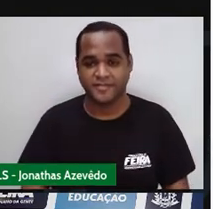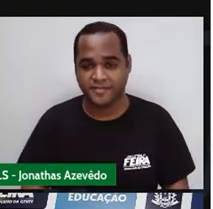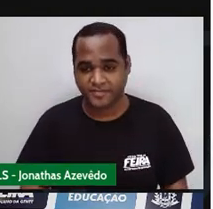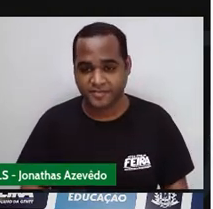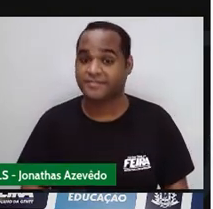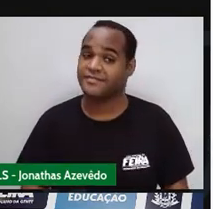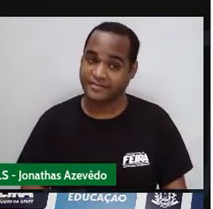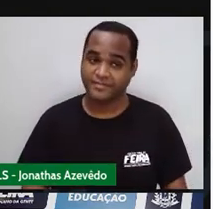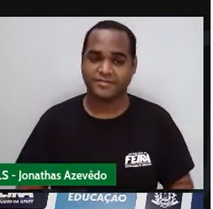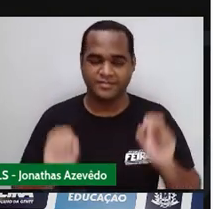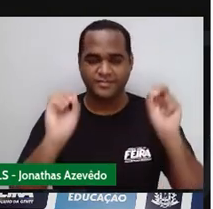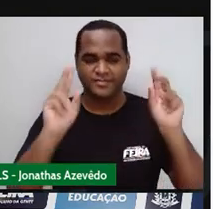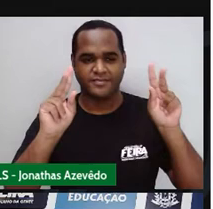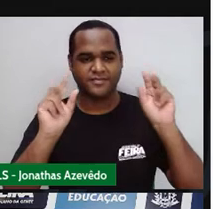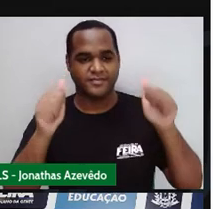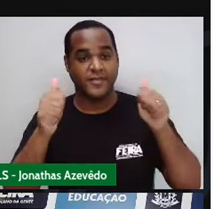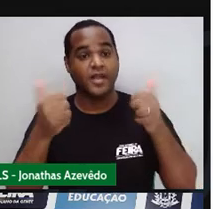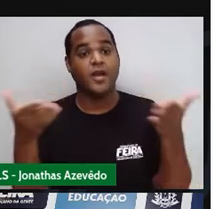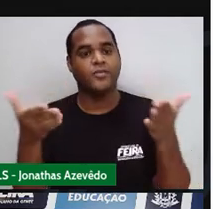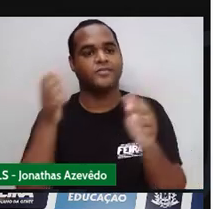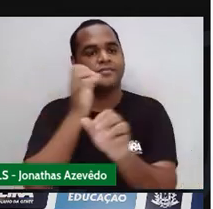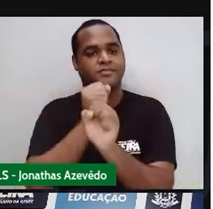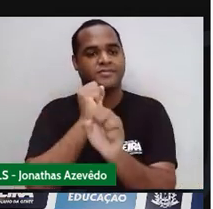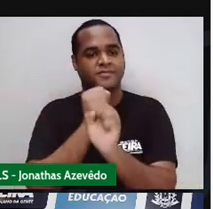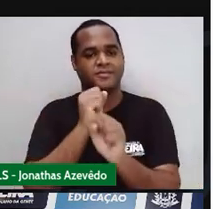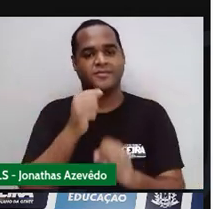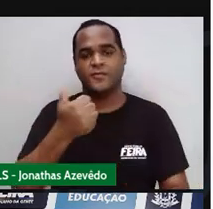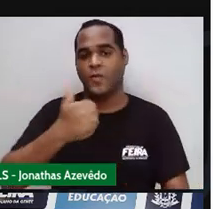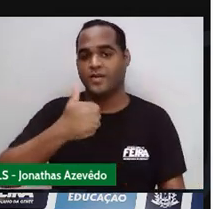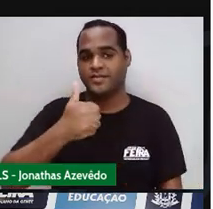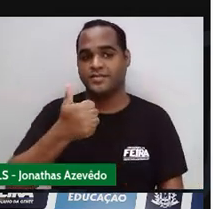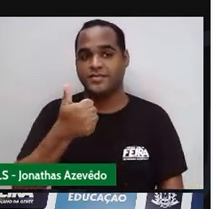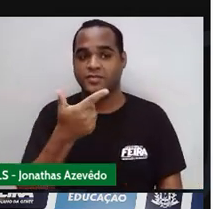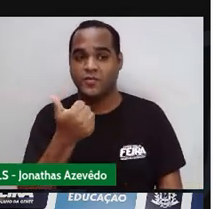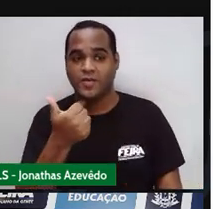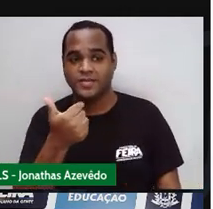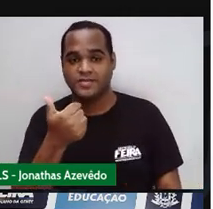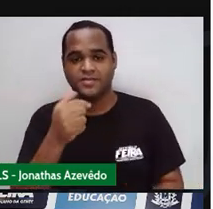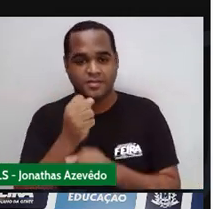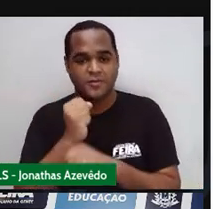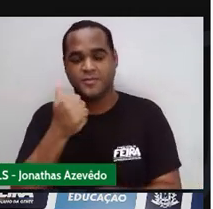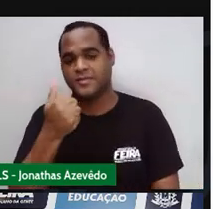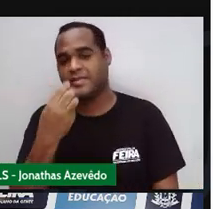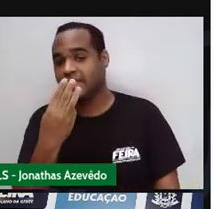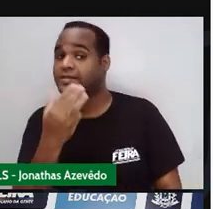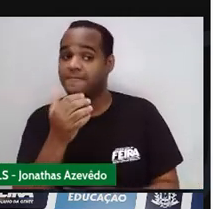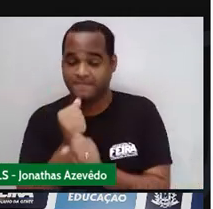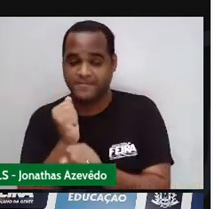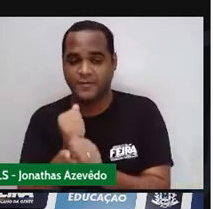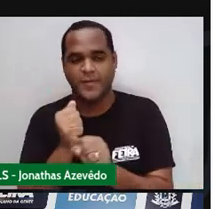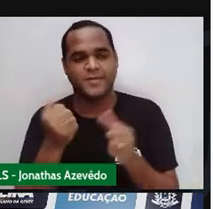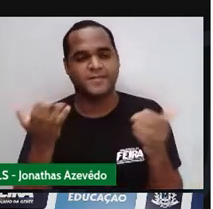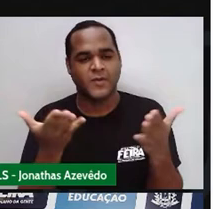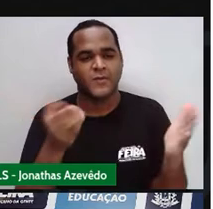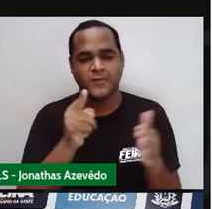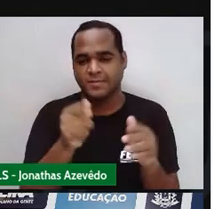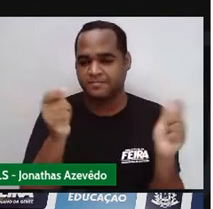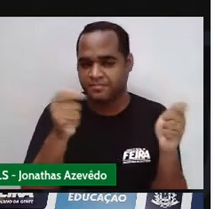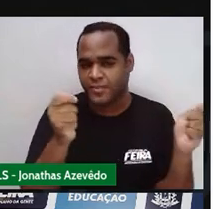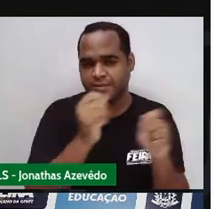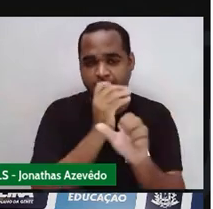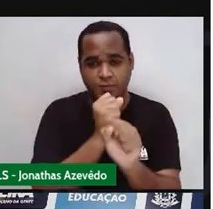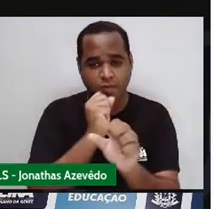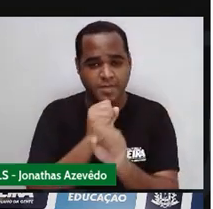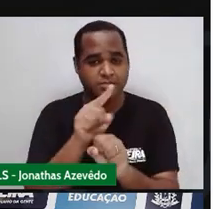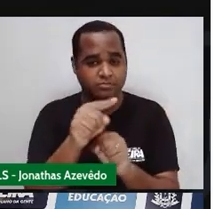Pronto E vamos fazer a soma Do 11 Mais 12 Mais 13 E aí você pode fazer essa